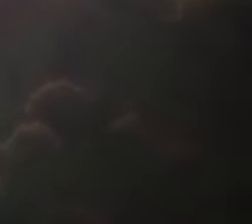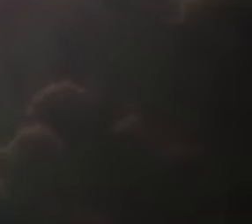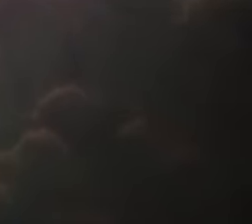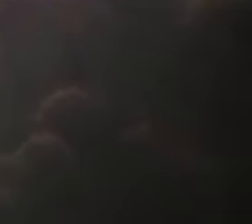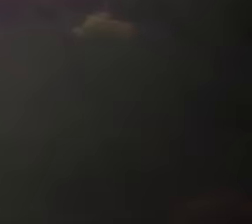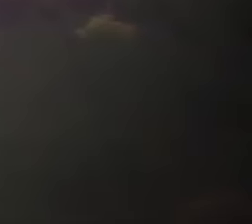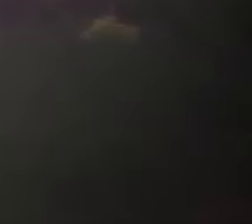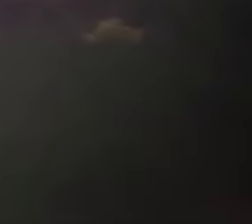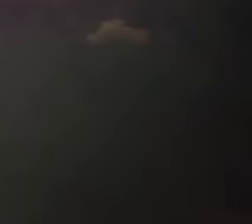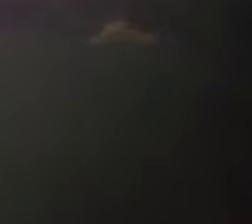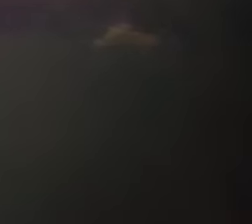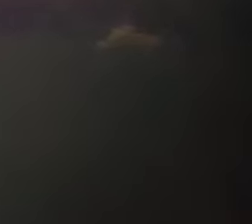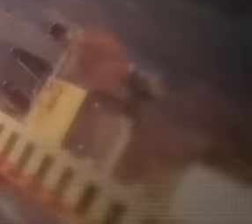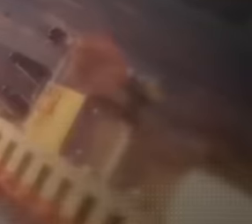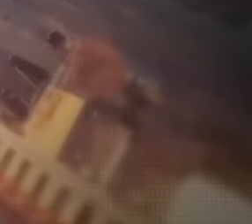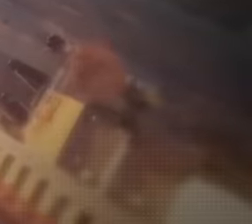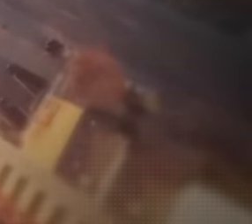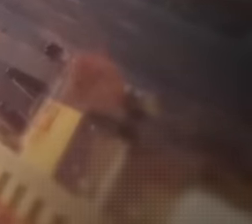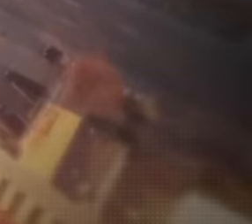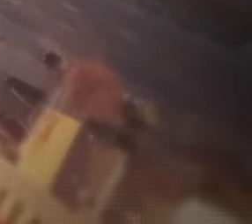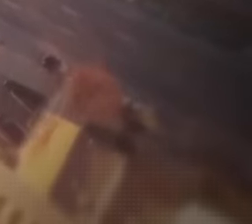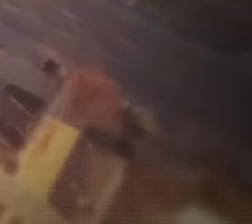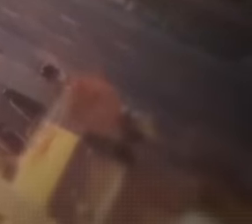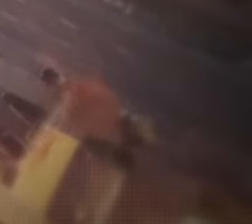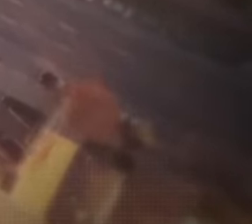O o O